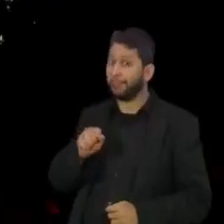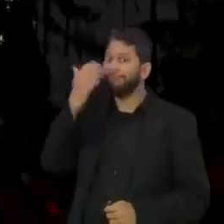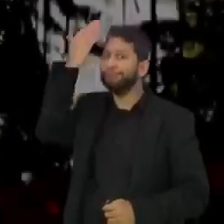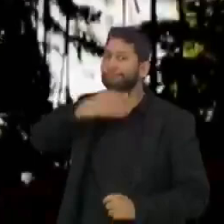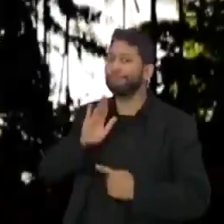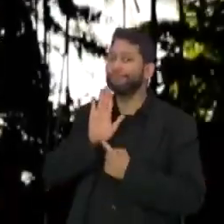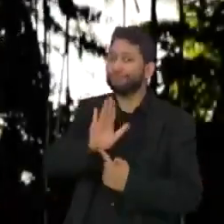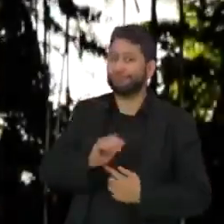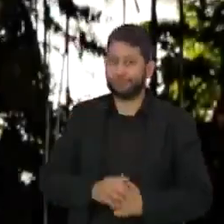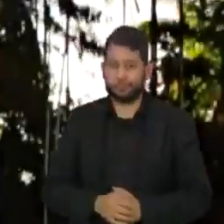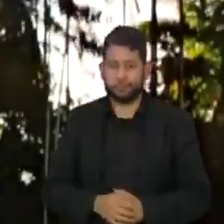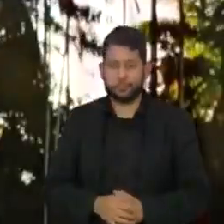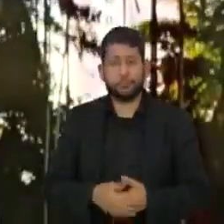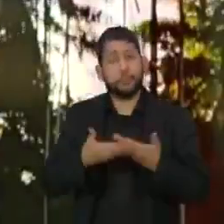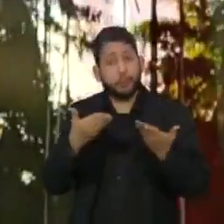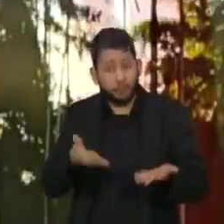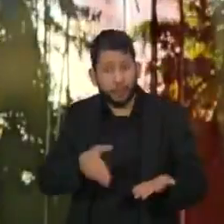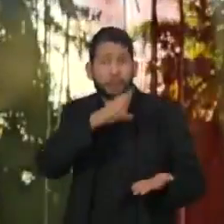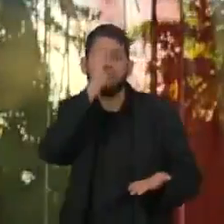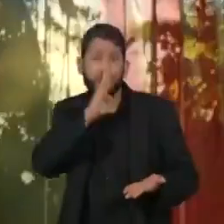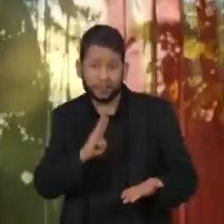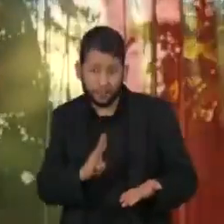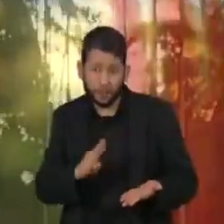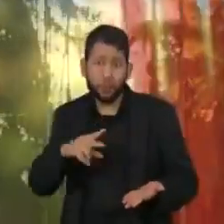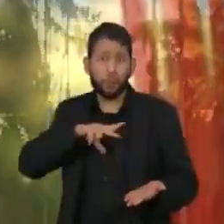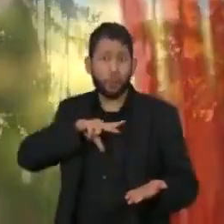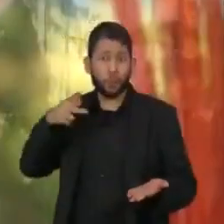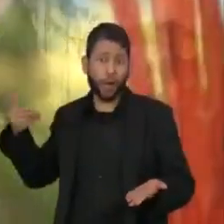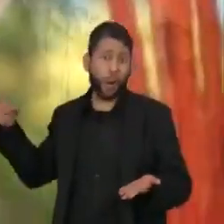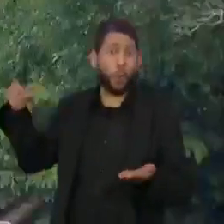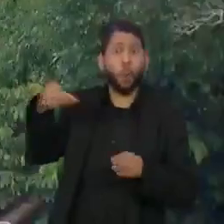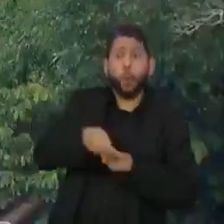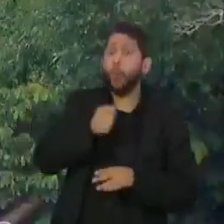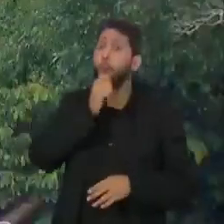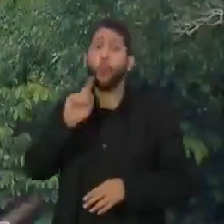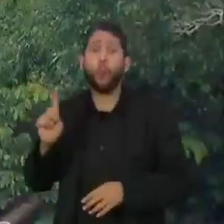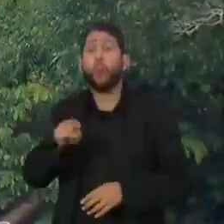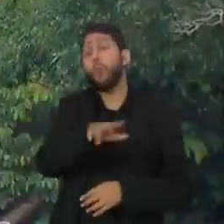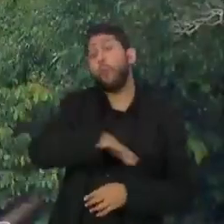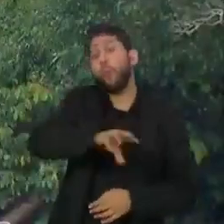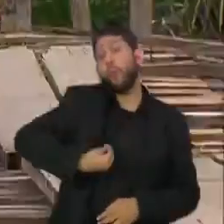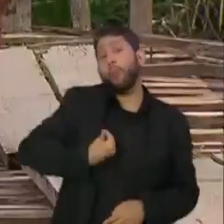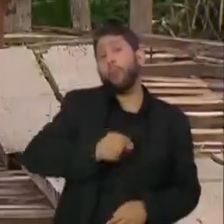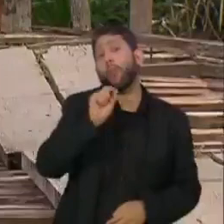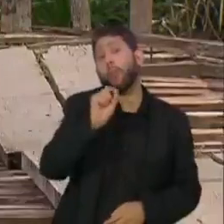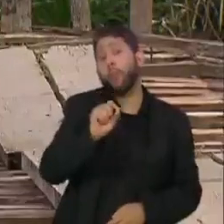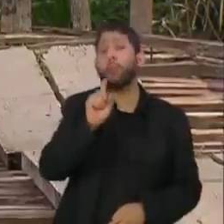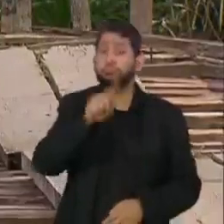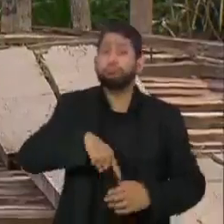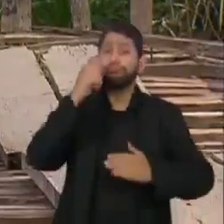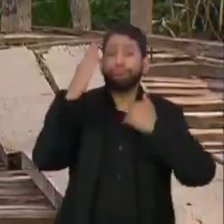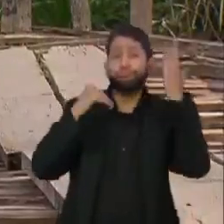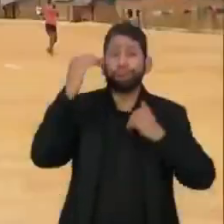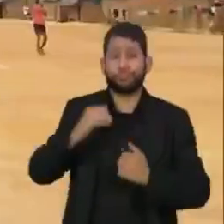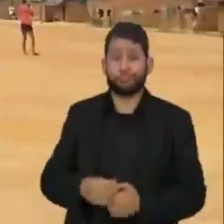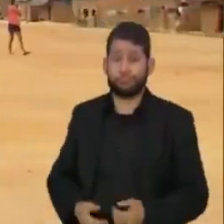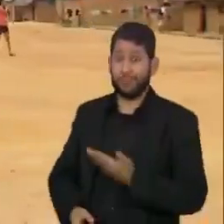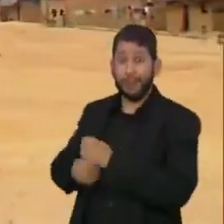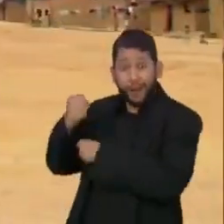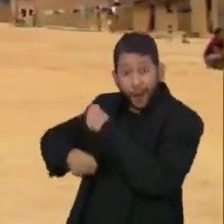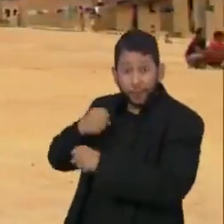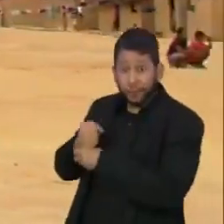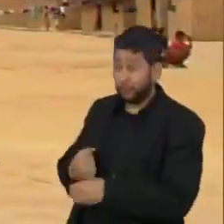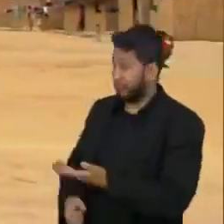Antes mesmo de ser Brasil, o país era todo dos povos originários. 521 anos depois, apenas 900